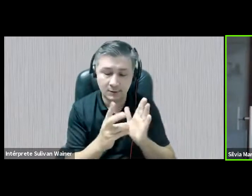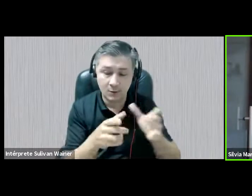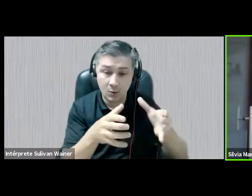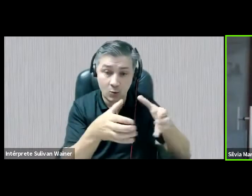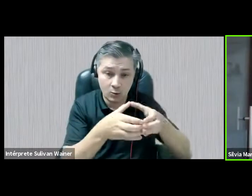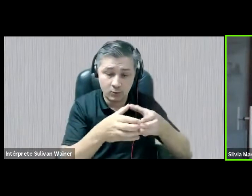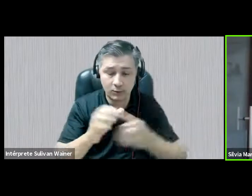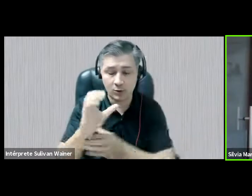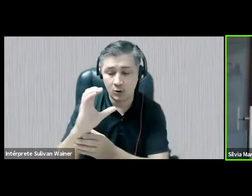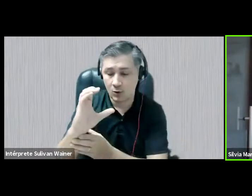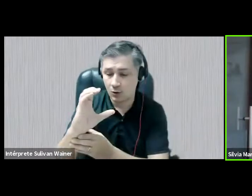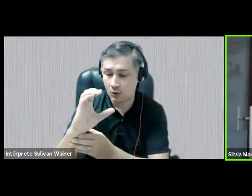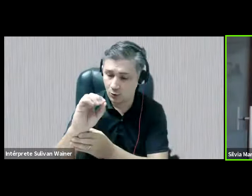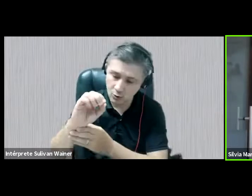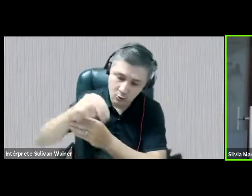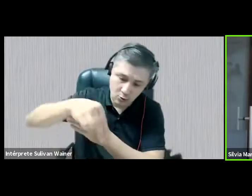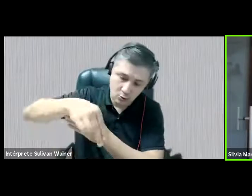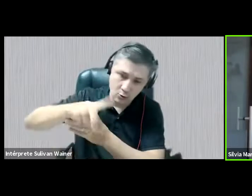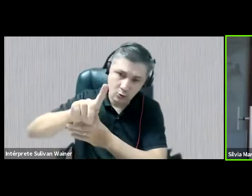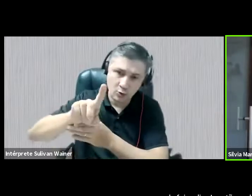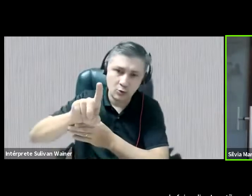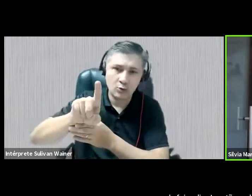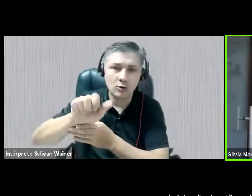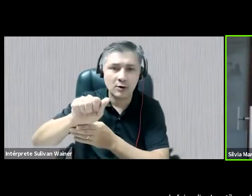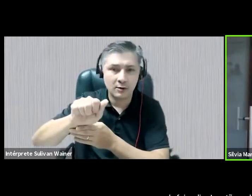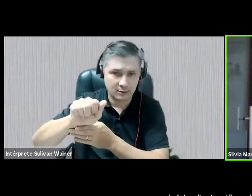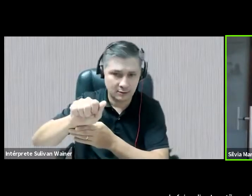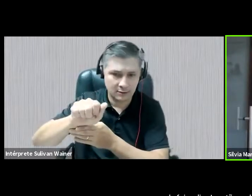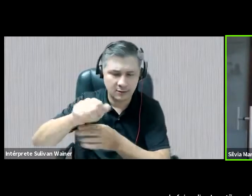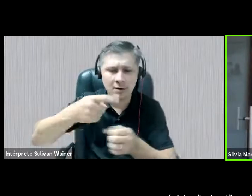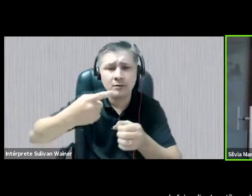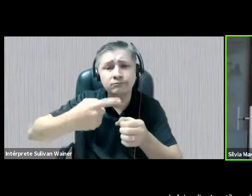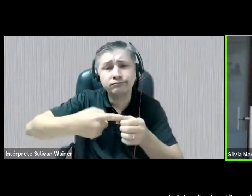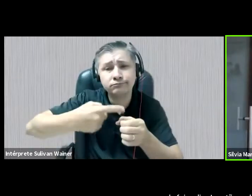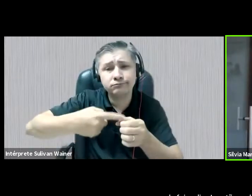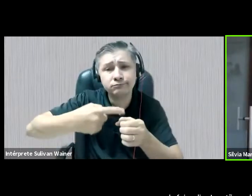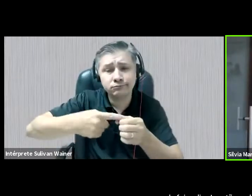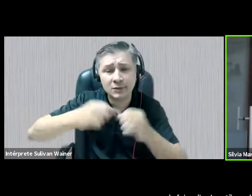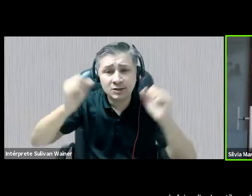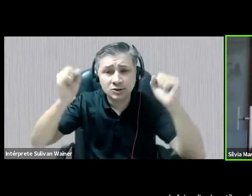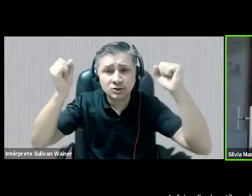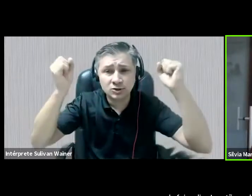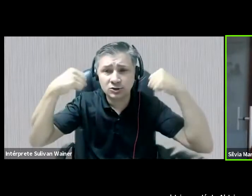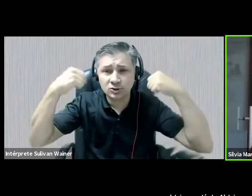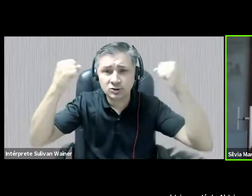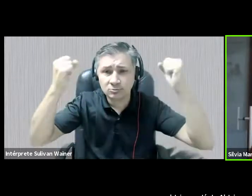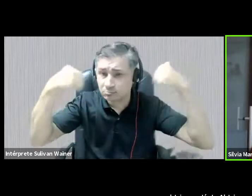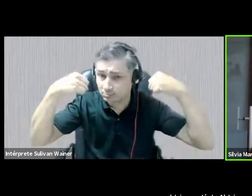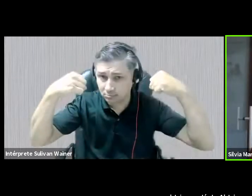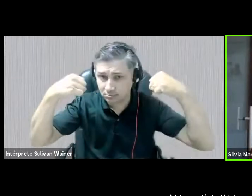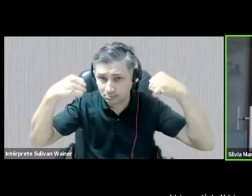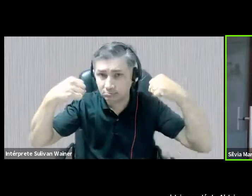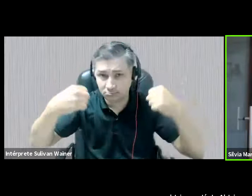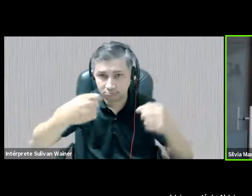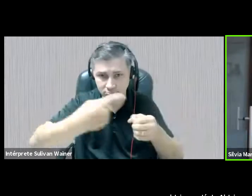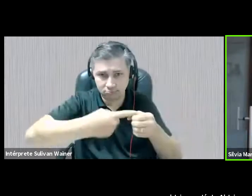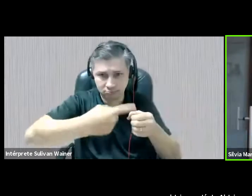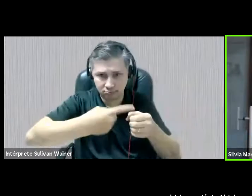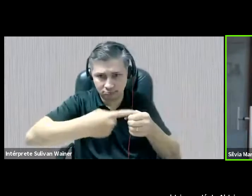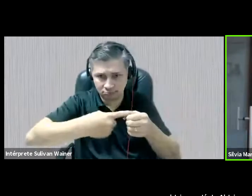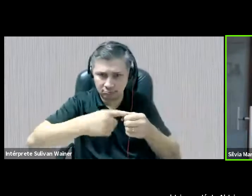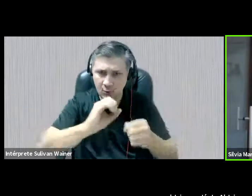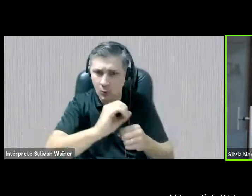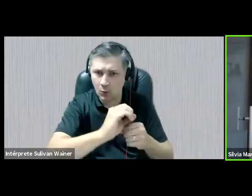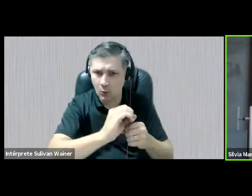aldeia Condá, ela se localiza no município de Chapecó, o município de Chapecó se situa no